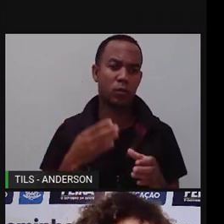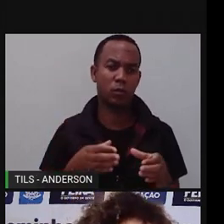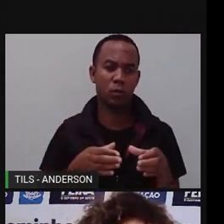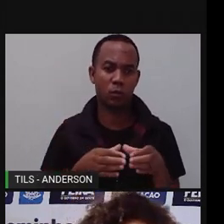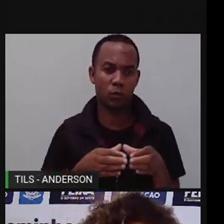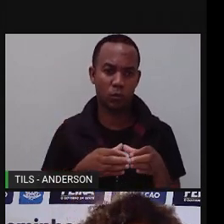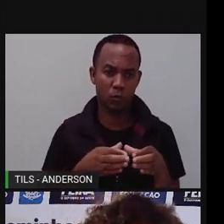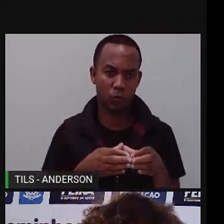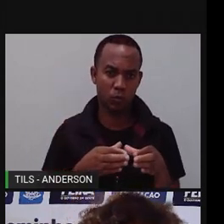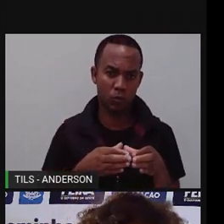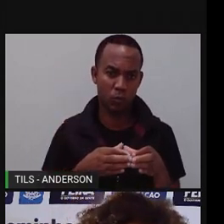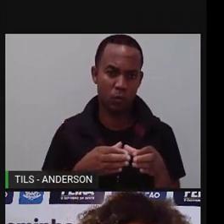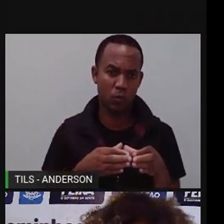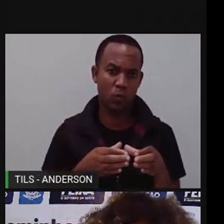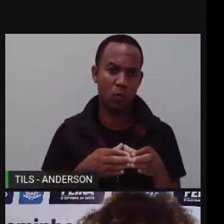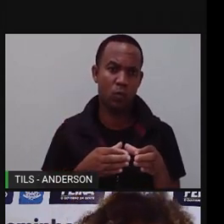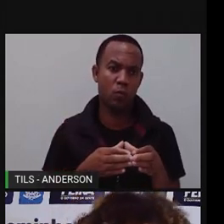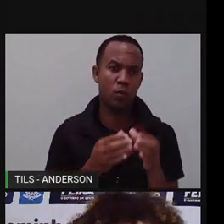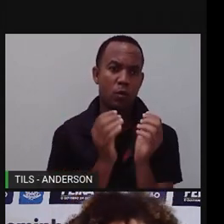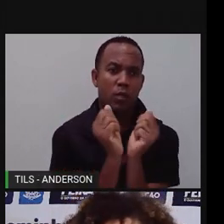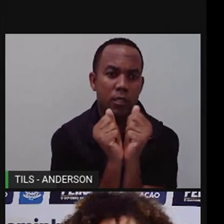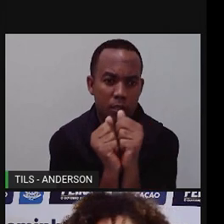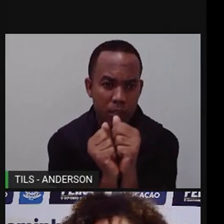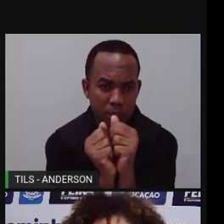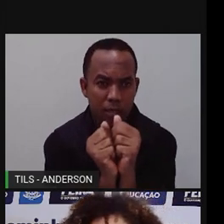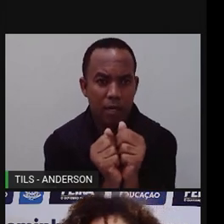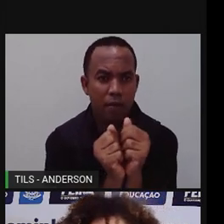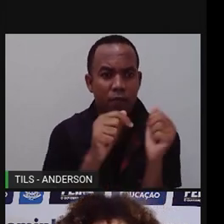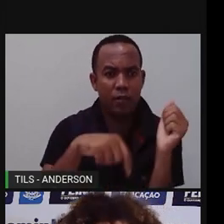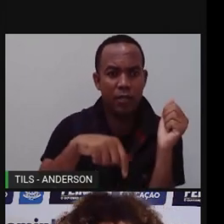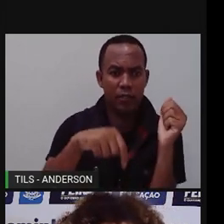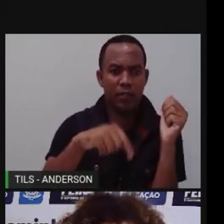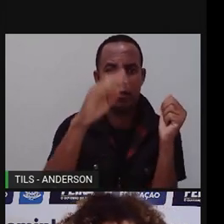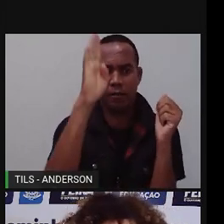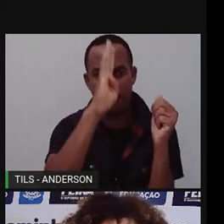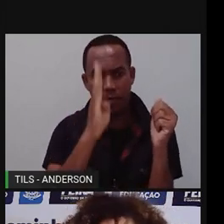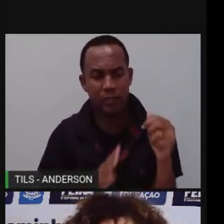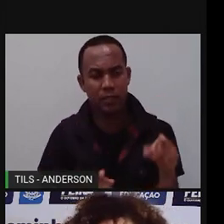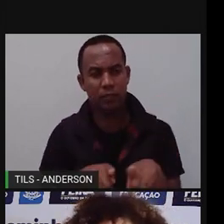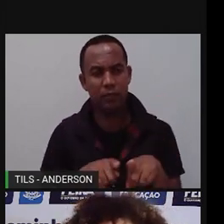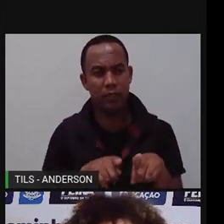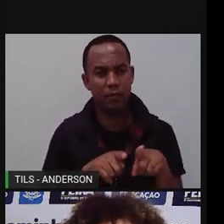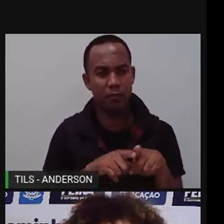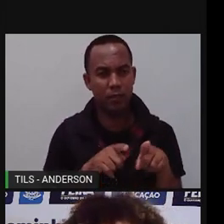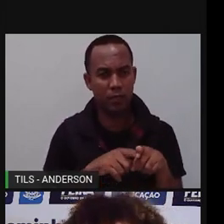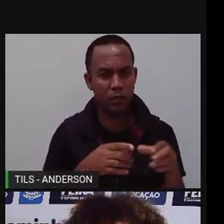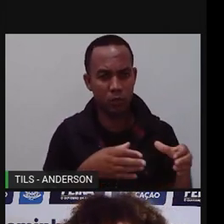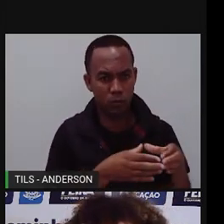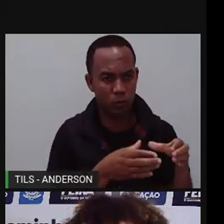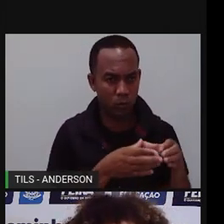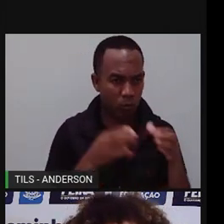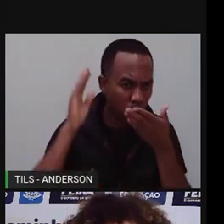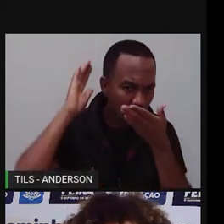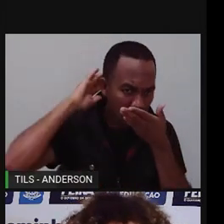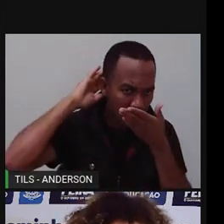os escravos, eles chegam aqui, tanto os escravos quanto os indígenas, eles precisavam o quê?